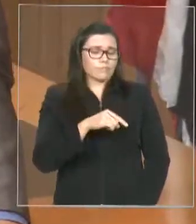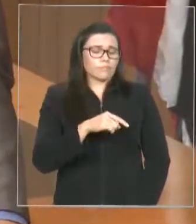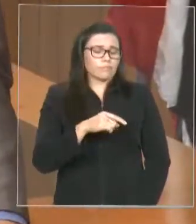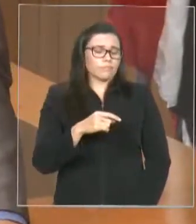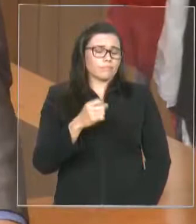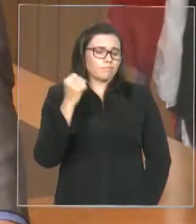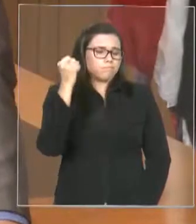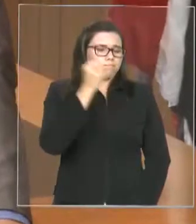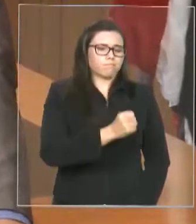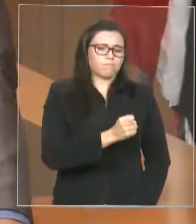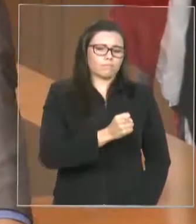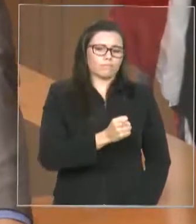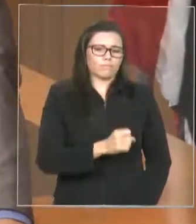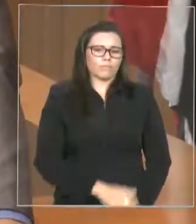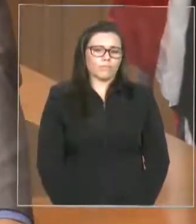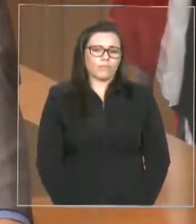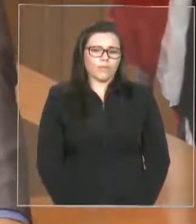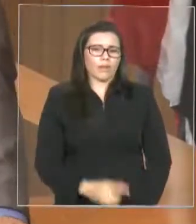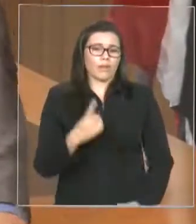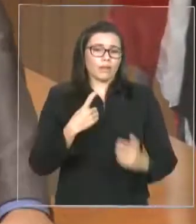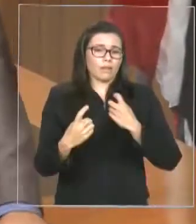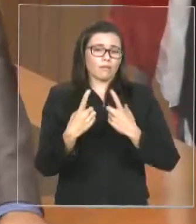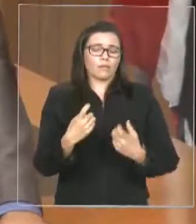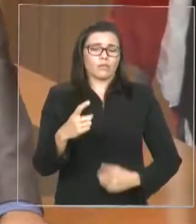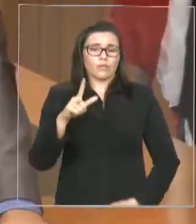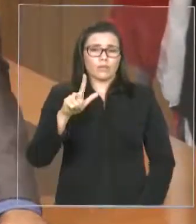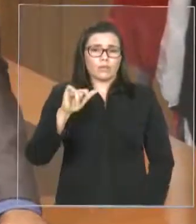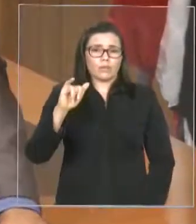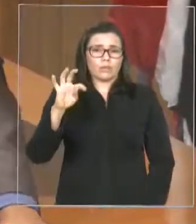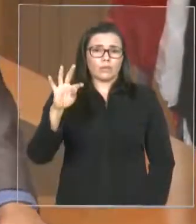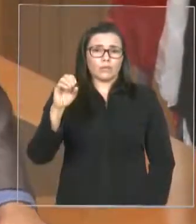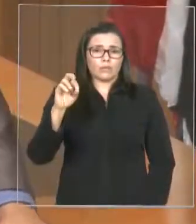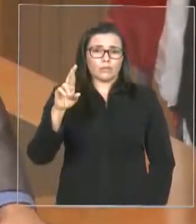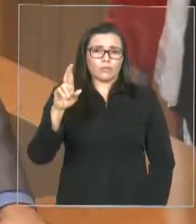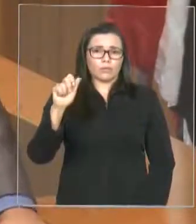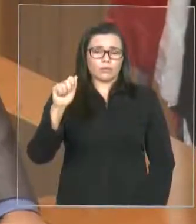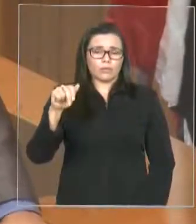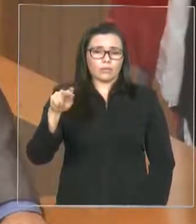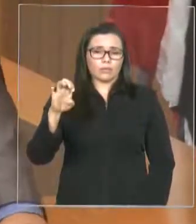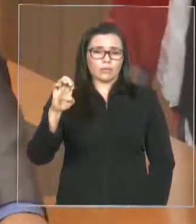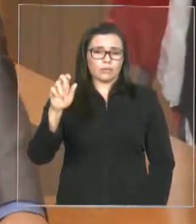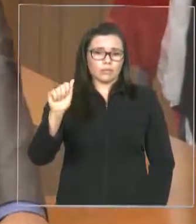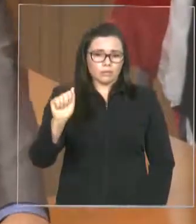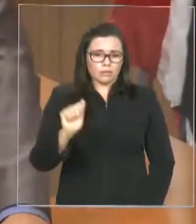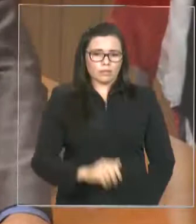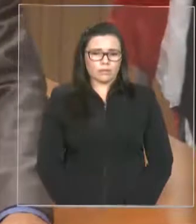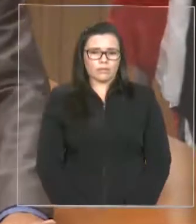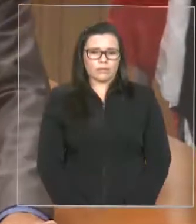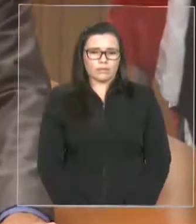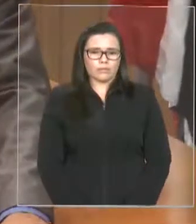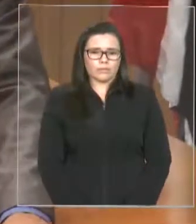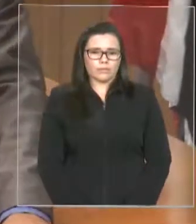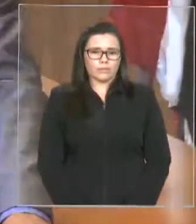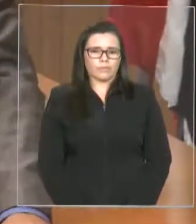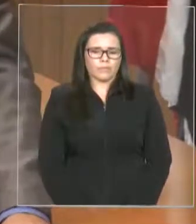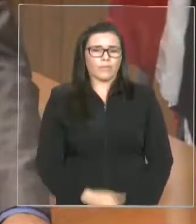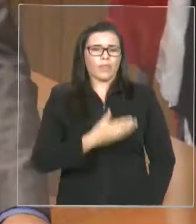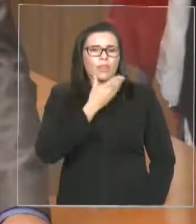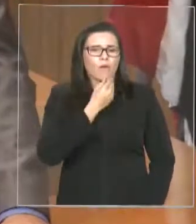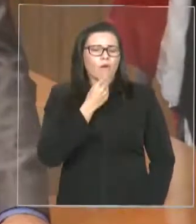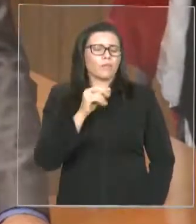agora na litorânea, no domingo, que foi a morte de um agente penitenciário, Jorge Luiz.